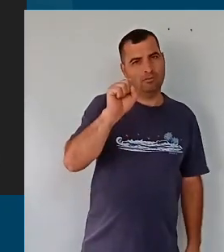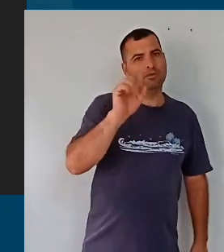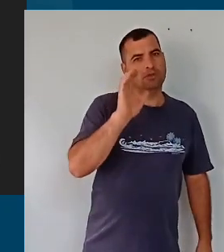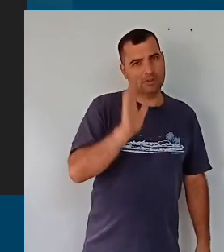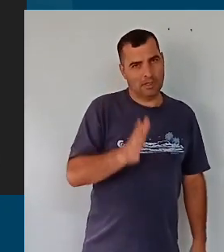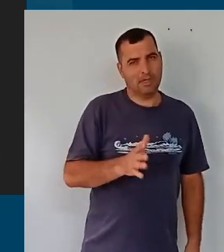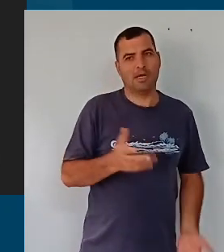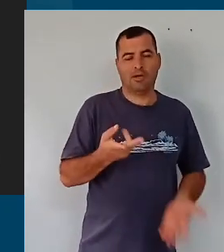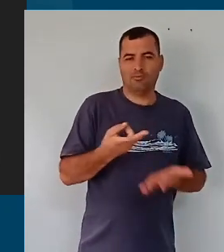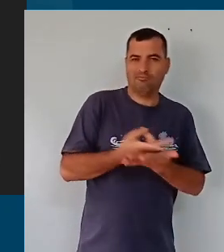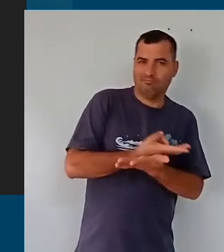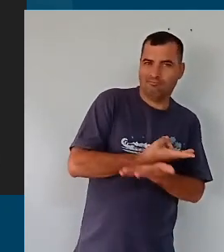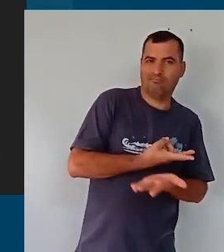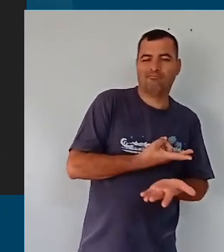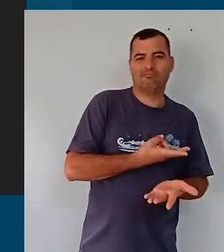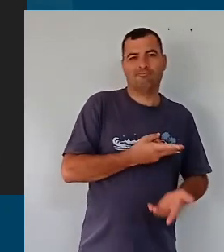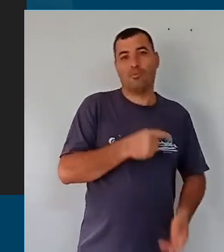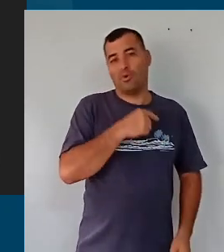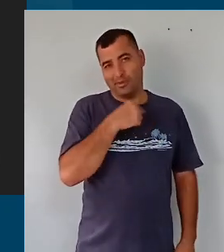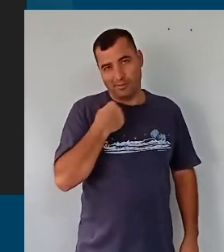né, que o Ângelo nos deixou,